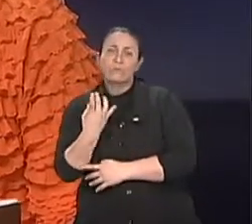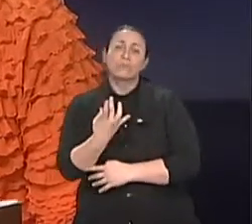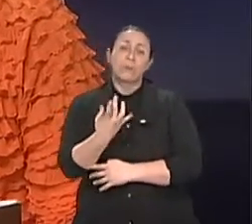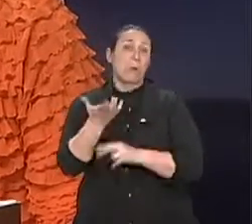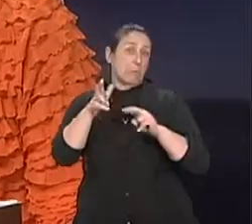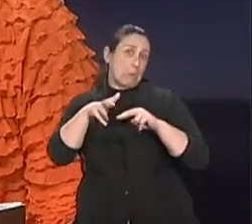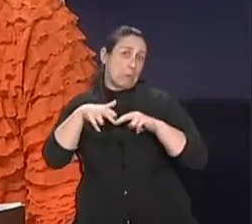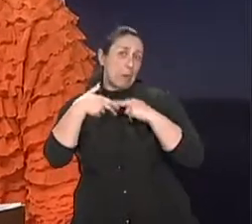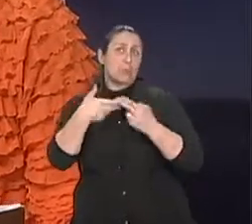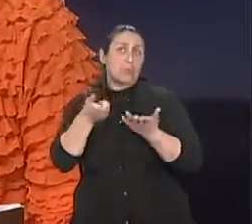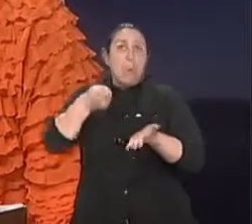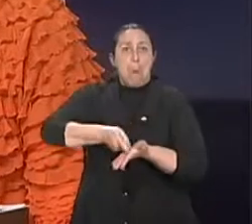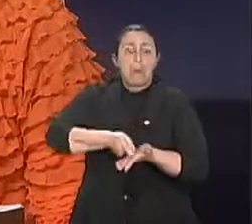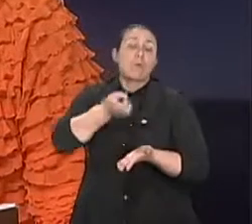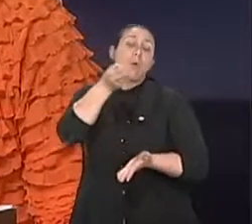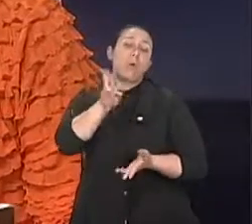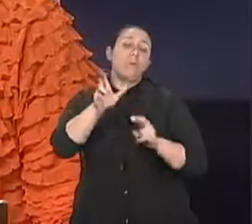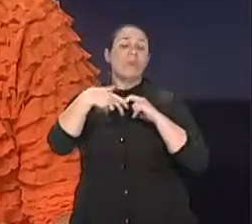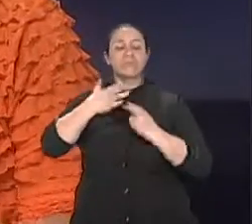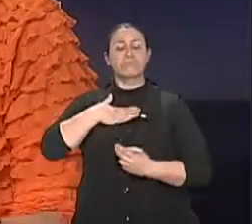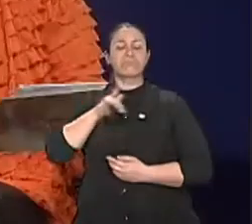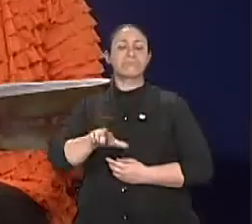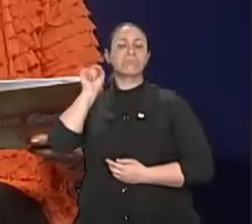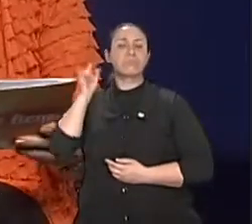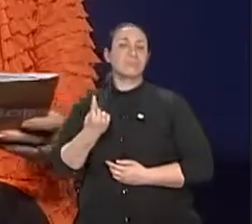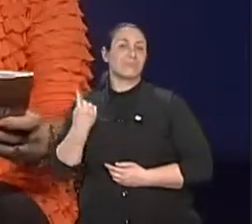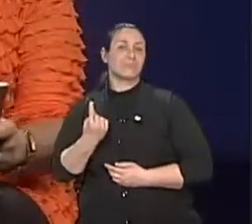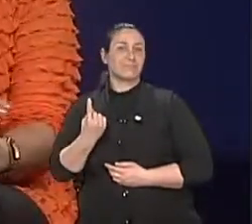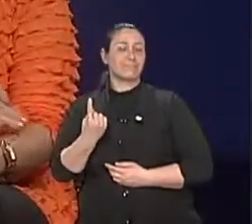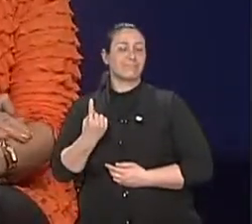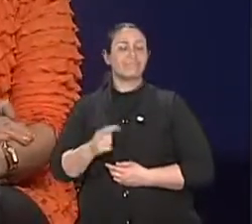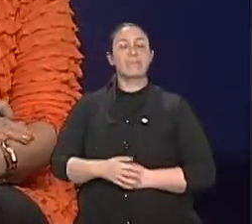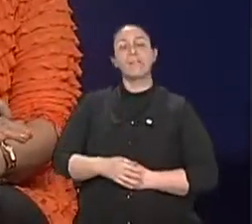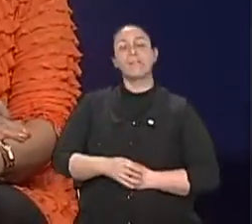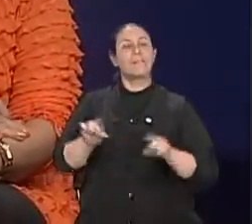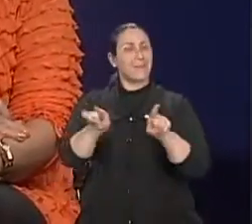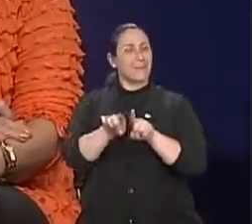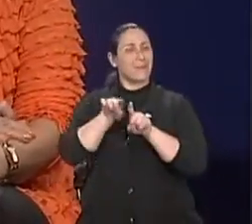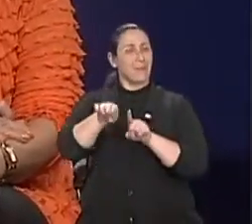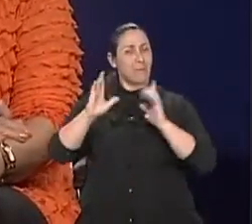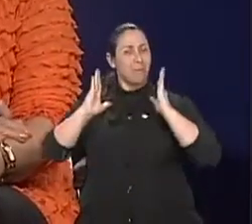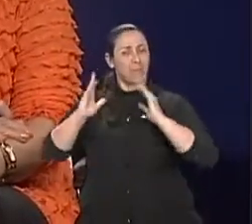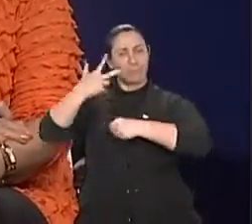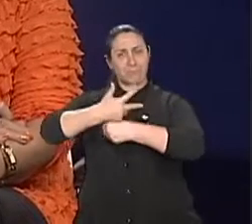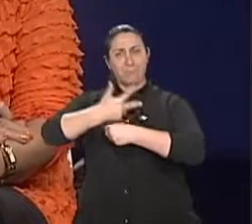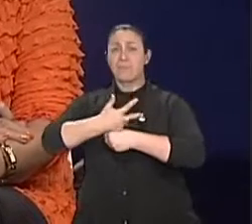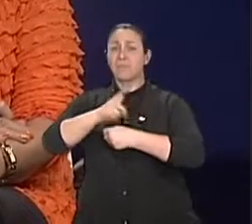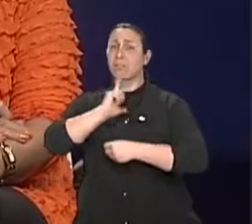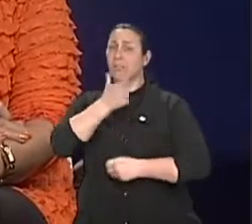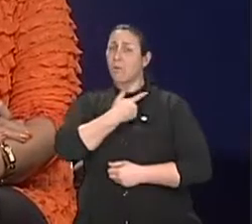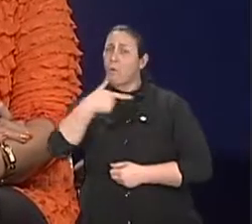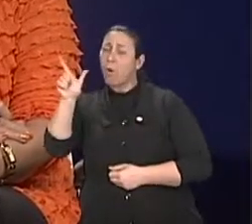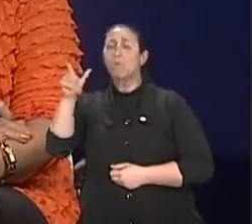ou muitas vezes por escolha própria. Também nessa fase da vida pode ocorrer um outro